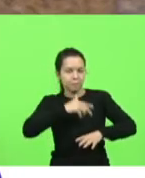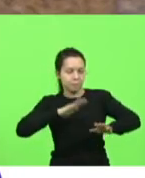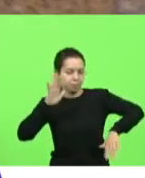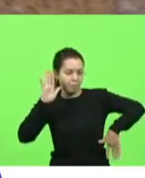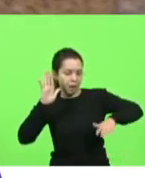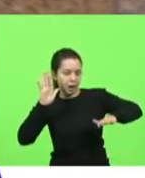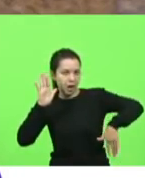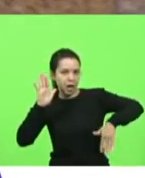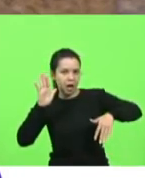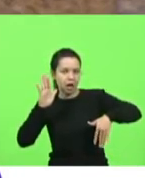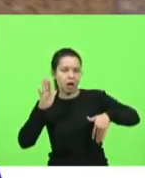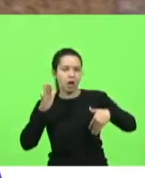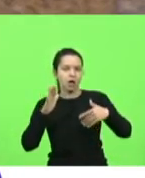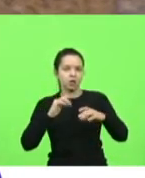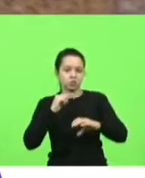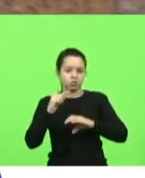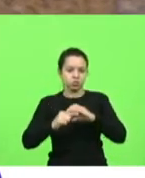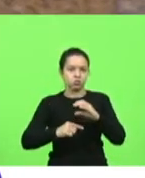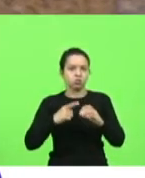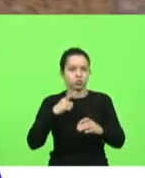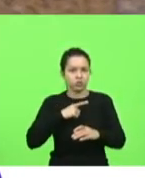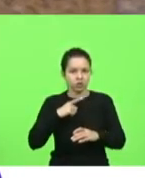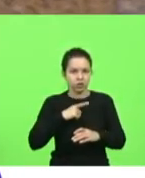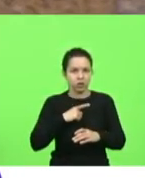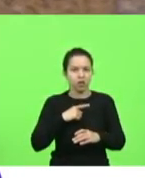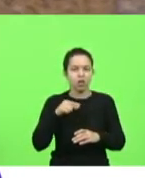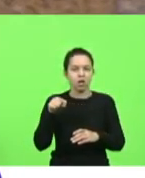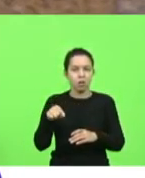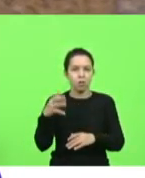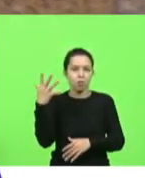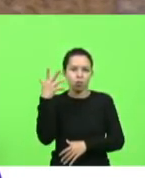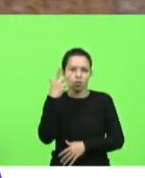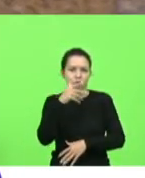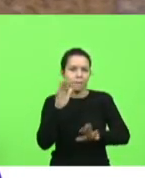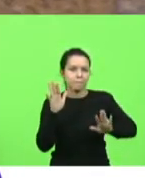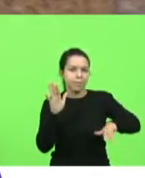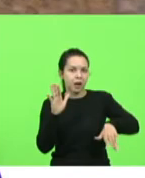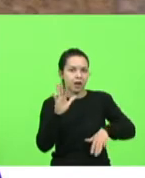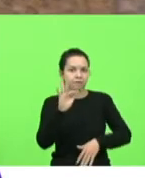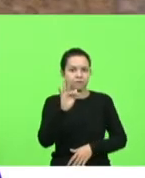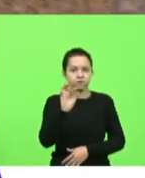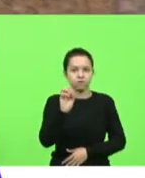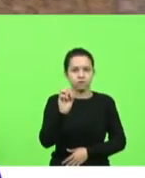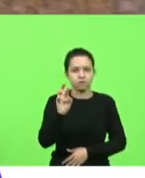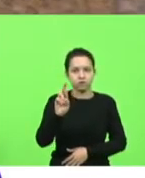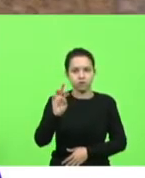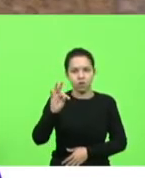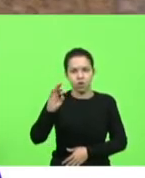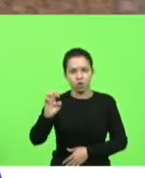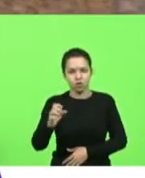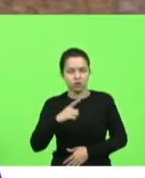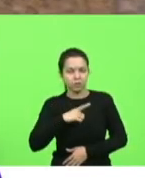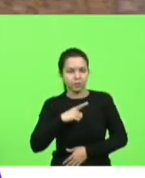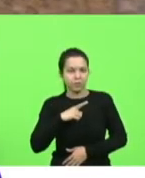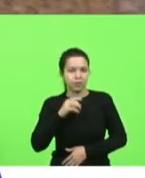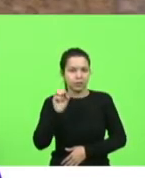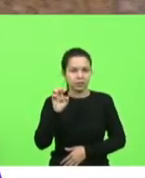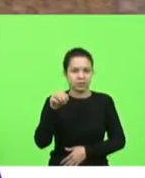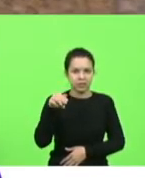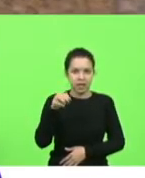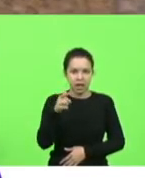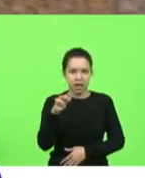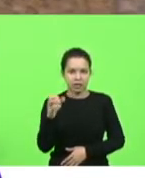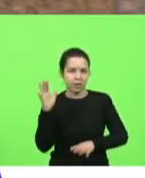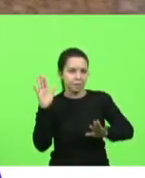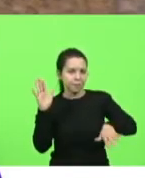uma das praias mais bonitas do mundo está ali o Forte a Praia do Forte nós temos a enseada ali que praia maravilhosa